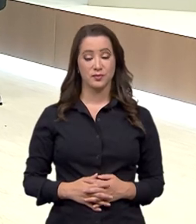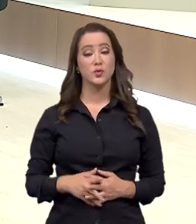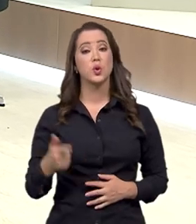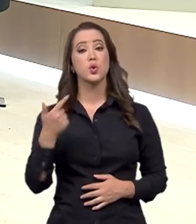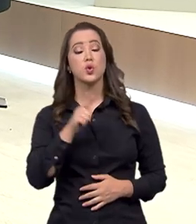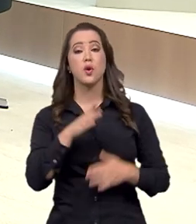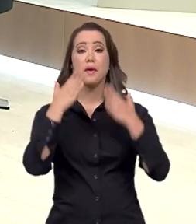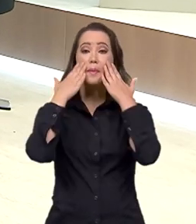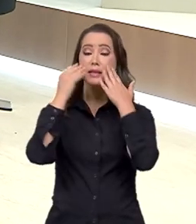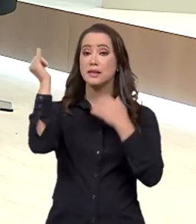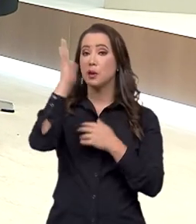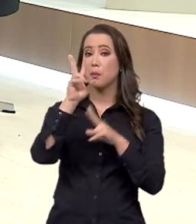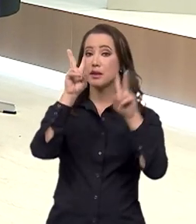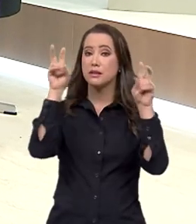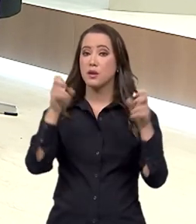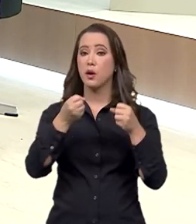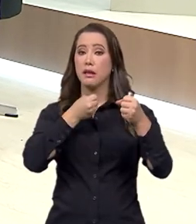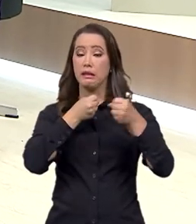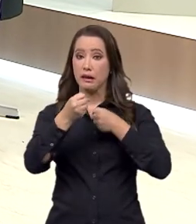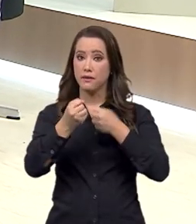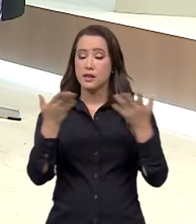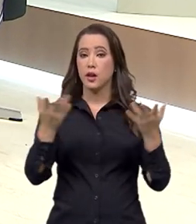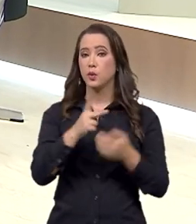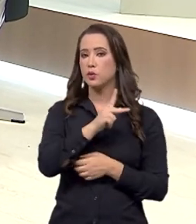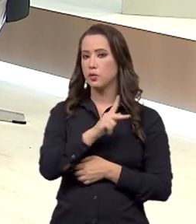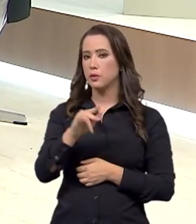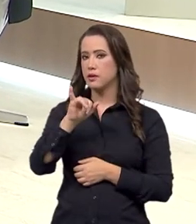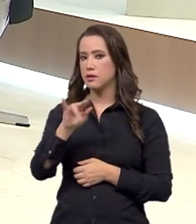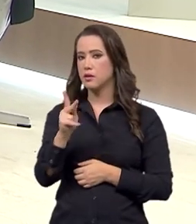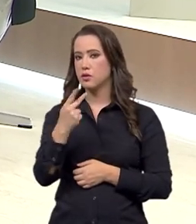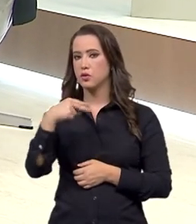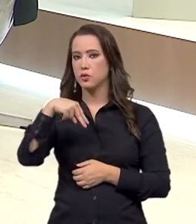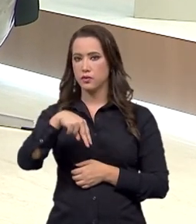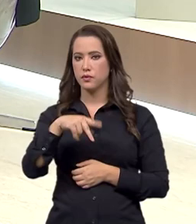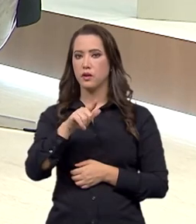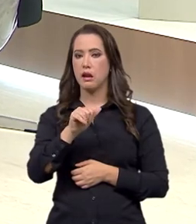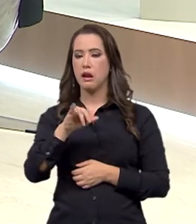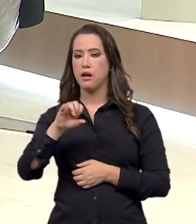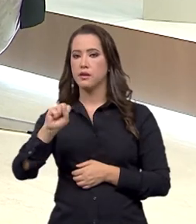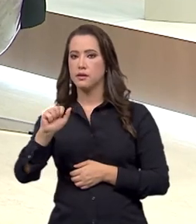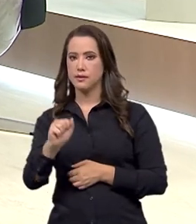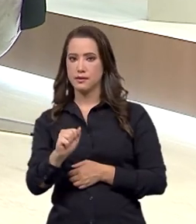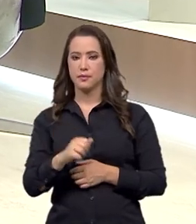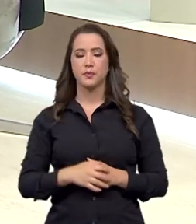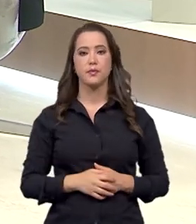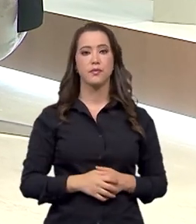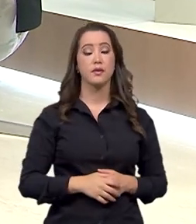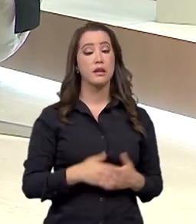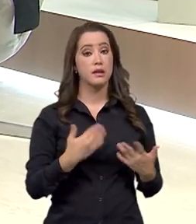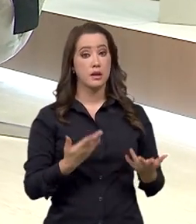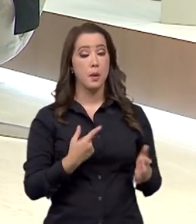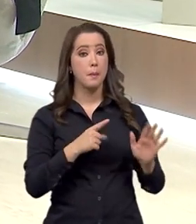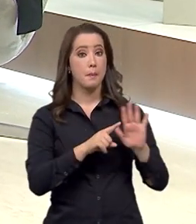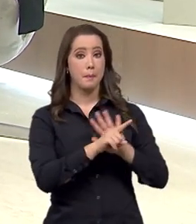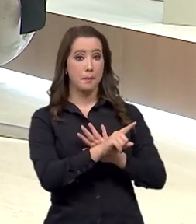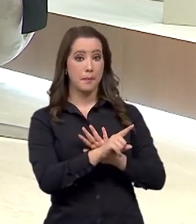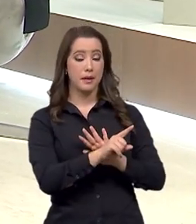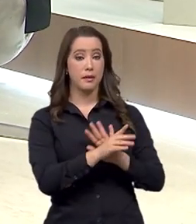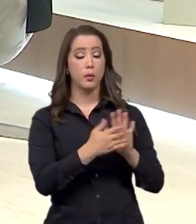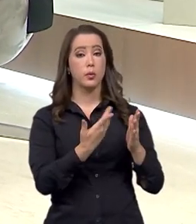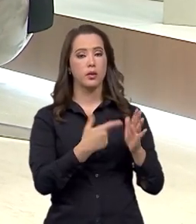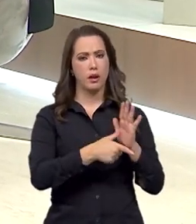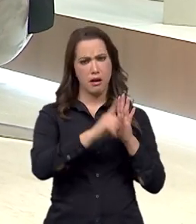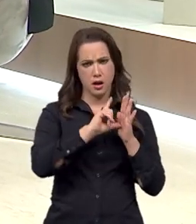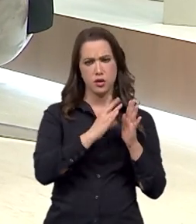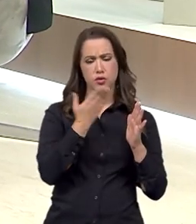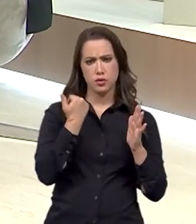Voltamos com o Brasil em pauta, entrevistada e a presidente do IFAM, Larissa Peixoto. Bom, Larissa, eu deixei no final do primeiro